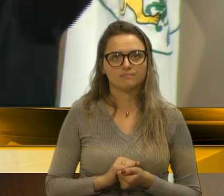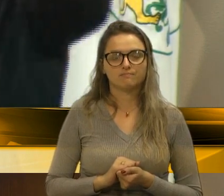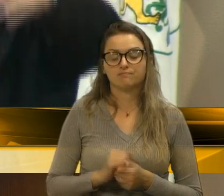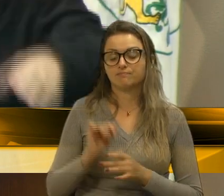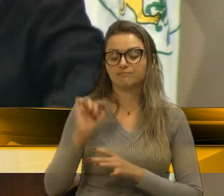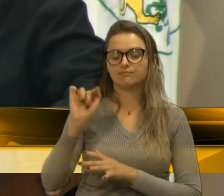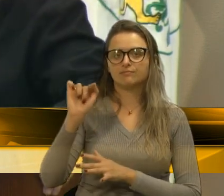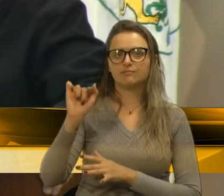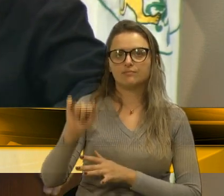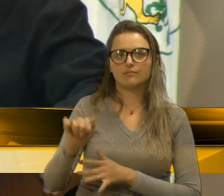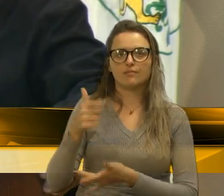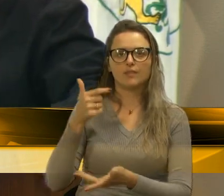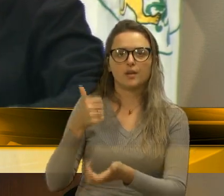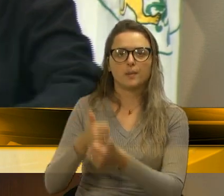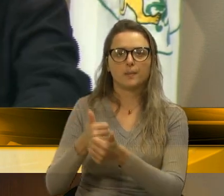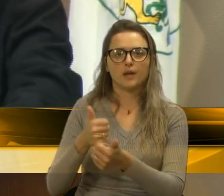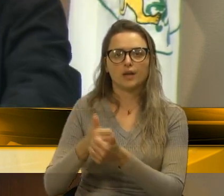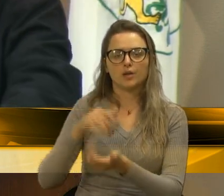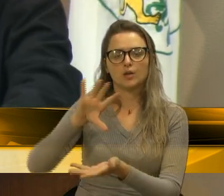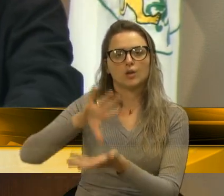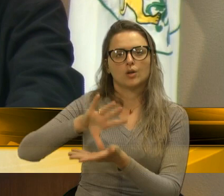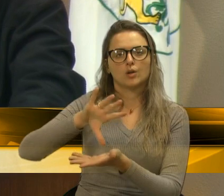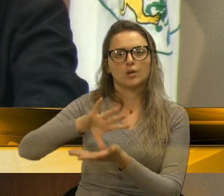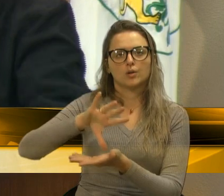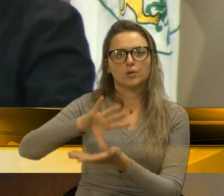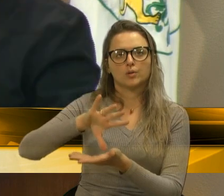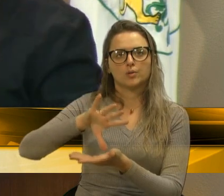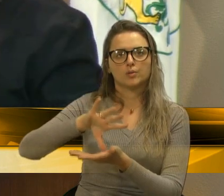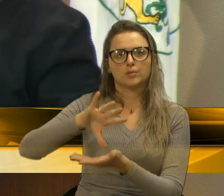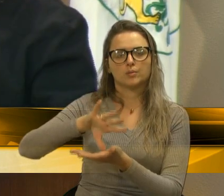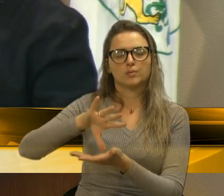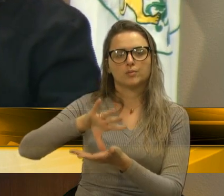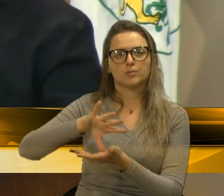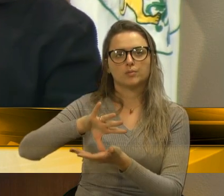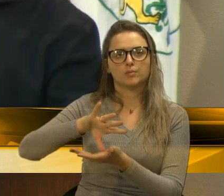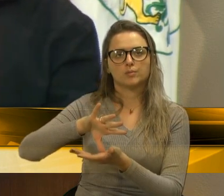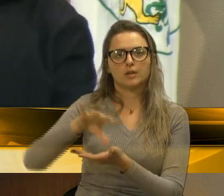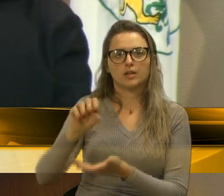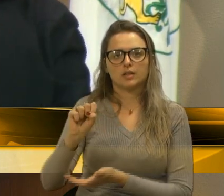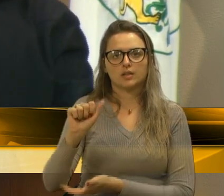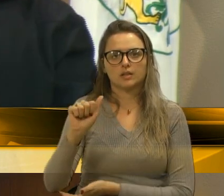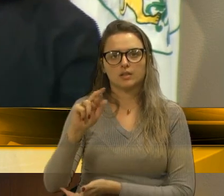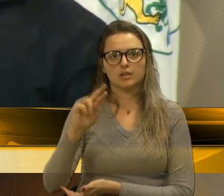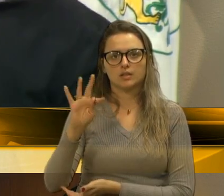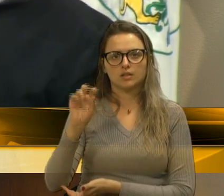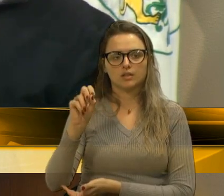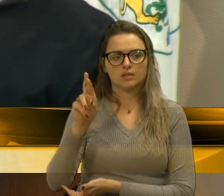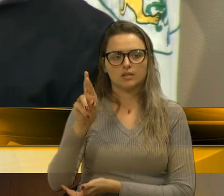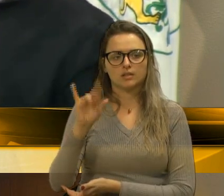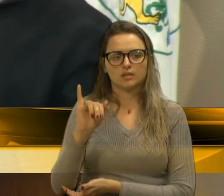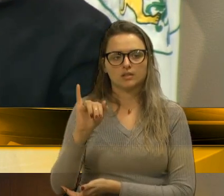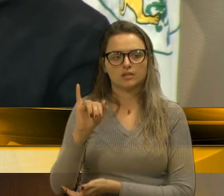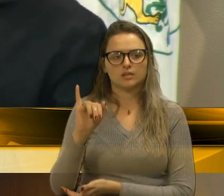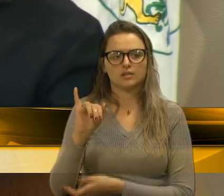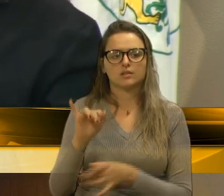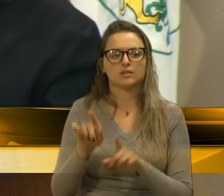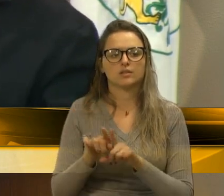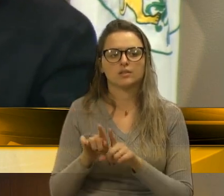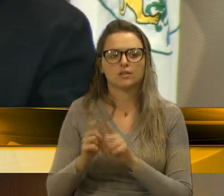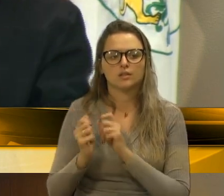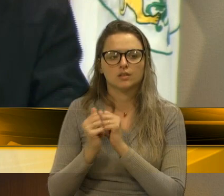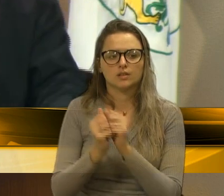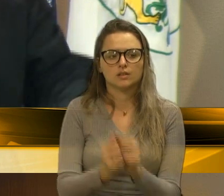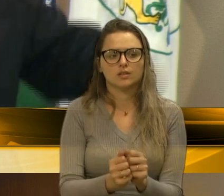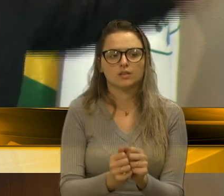parque, perdão, no Mato Sartori, 10 quilômetros ao redor, nada mais poderá ser